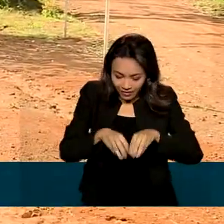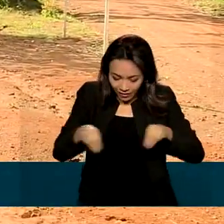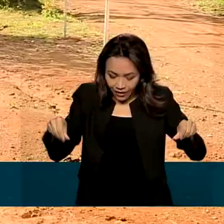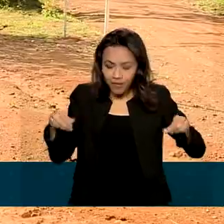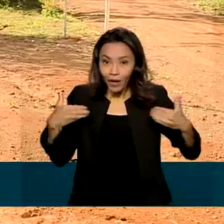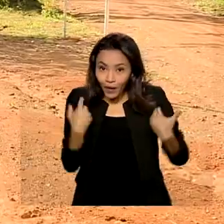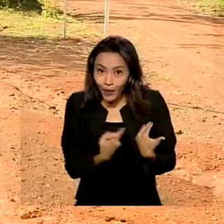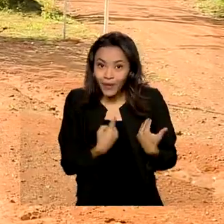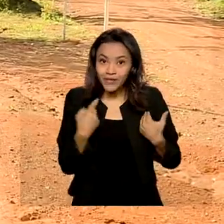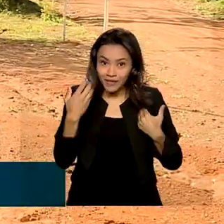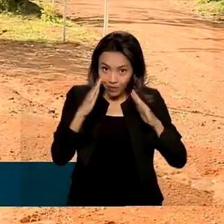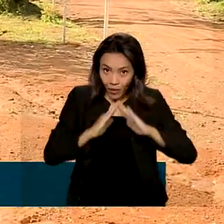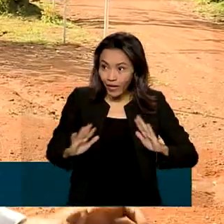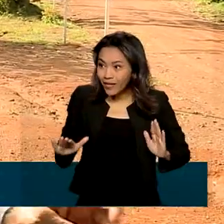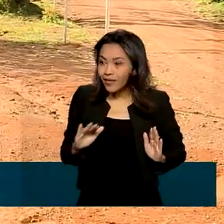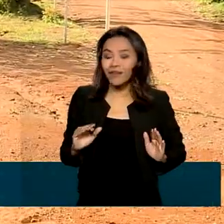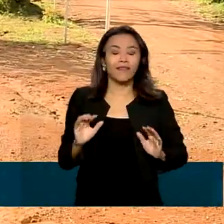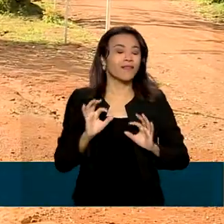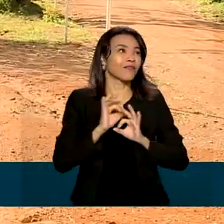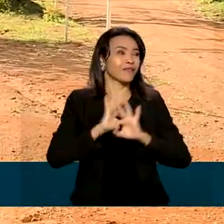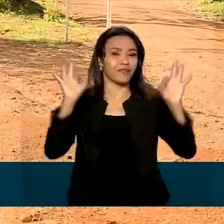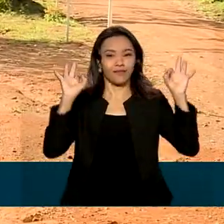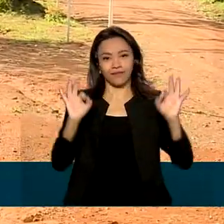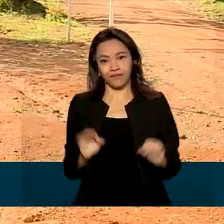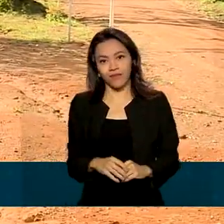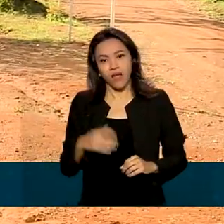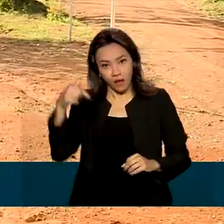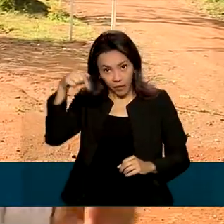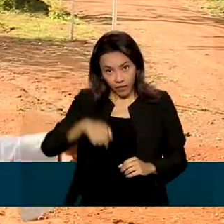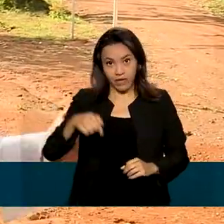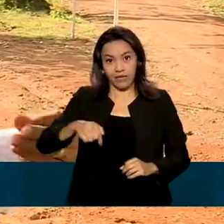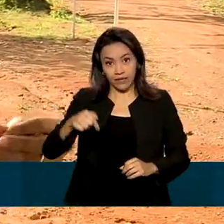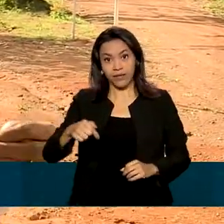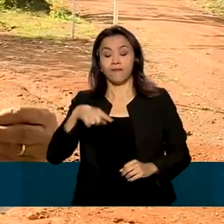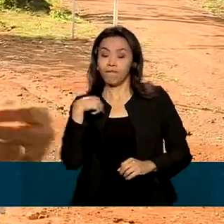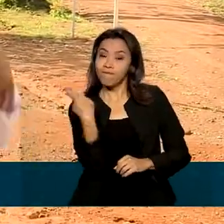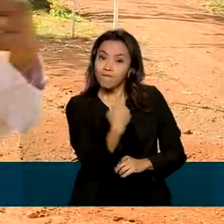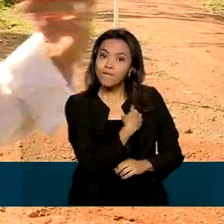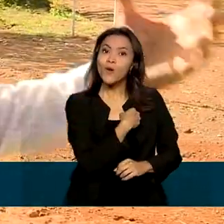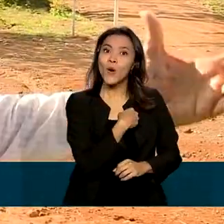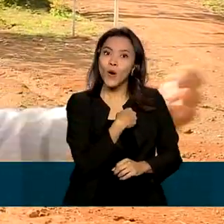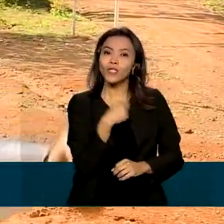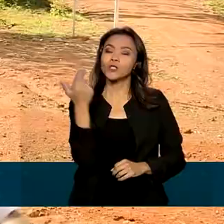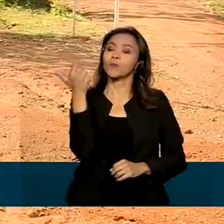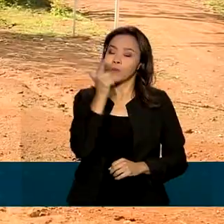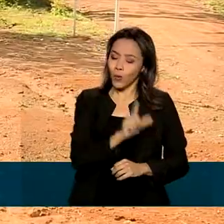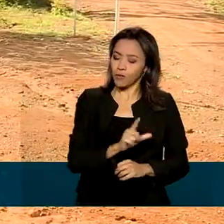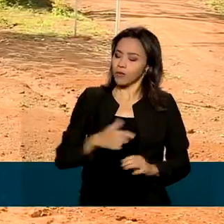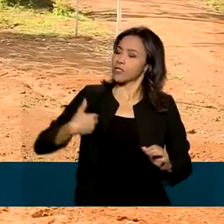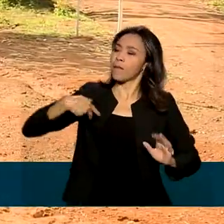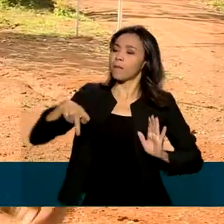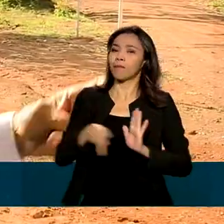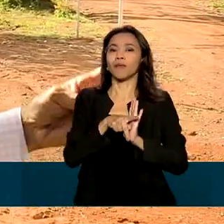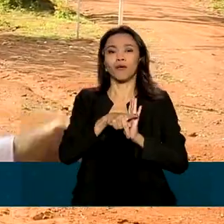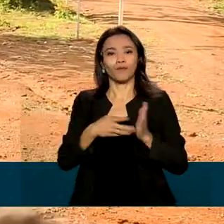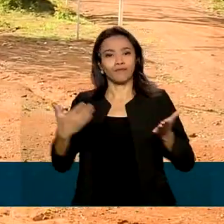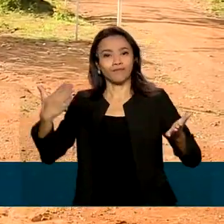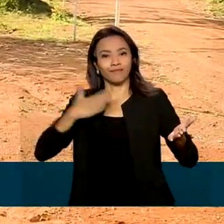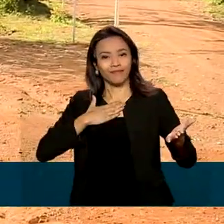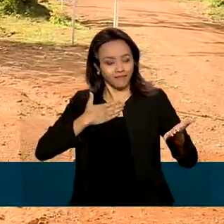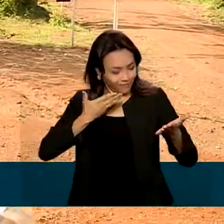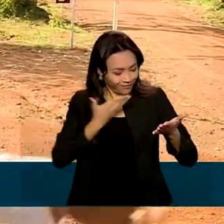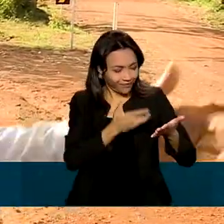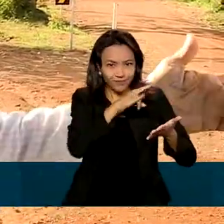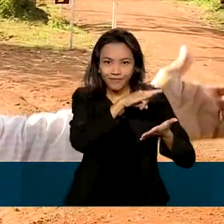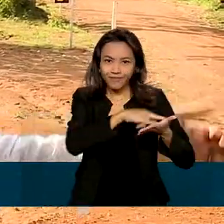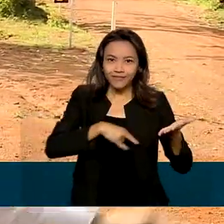assentamento, é fantástico. A partir daqui a gente pode se autodenominar donos, mesmo pagando o título,